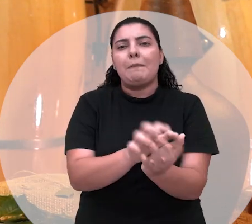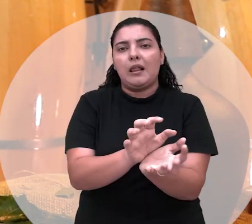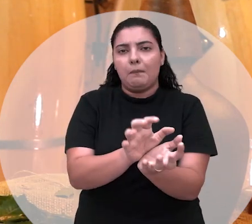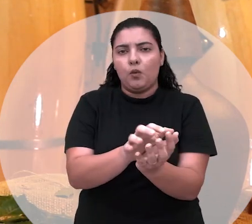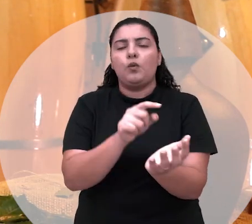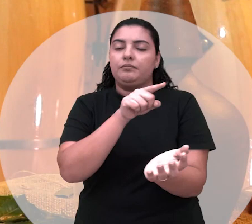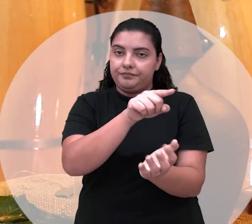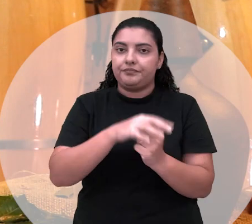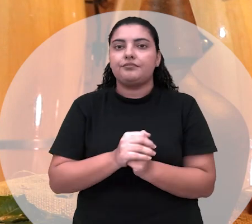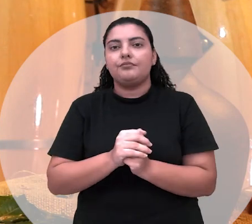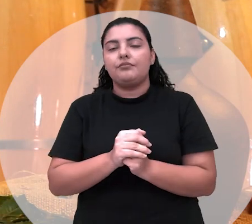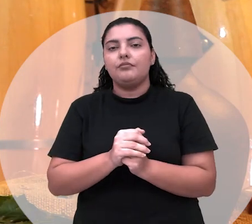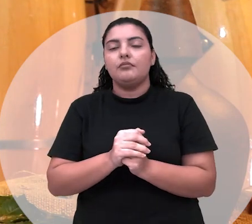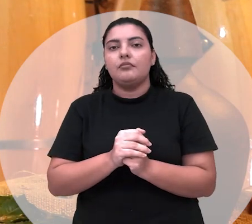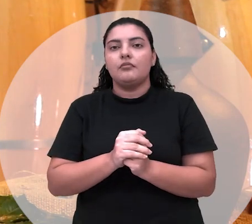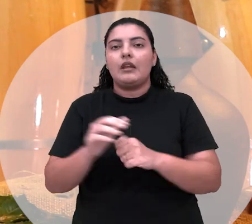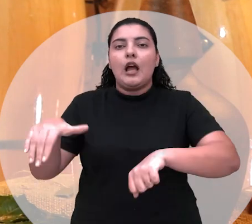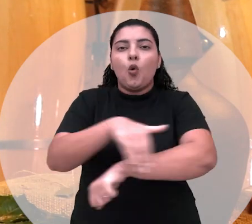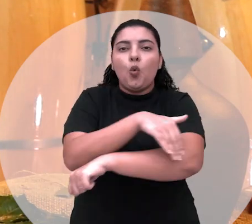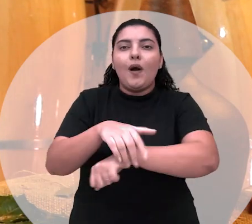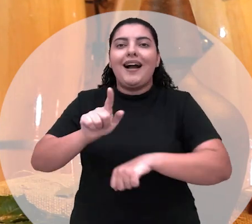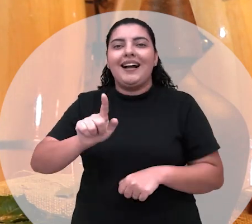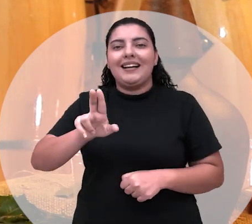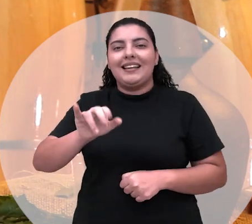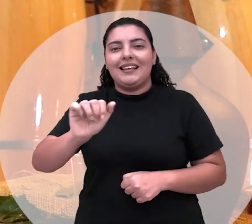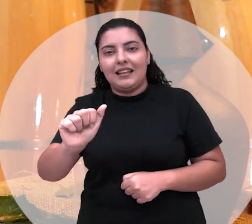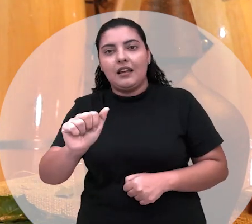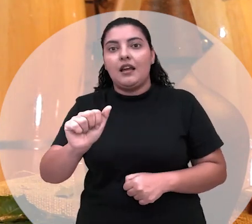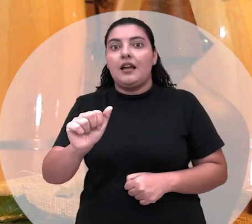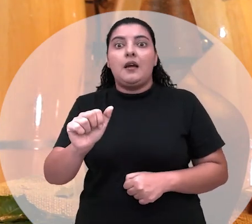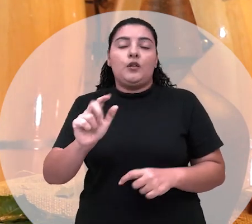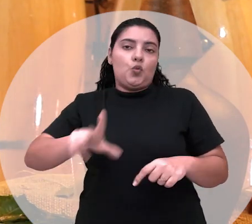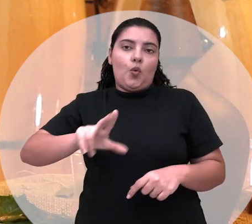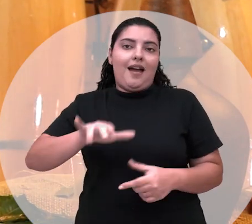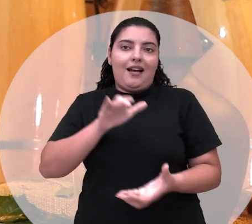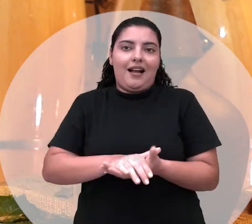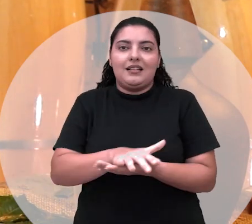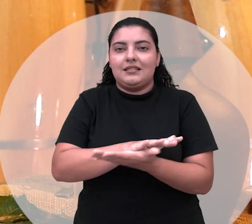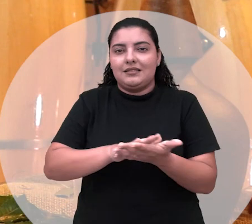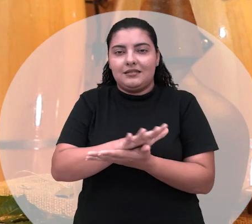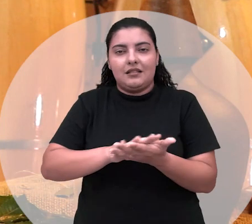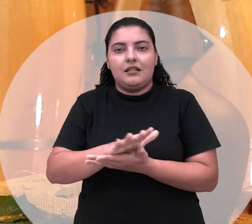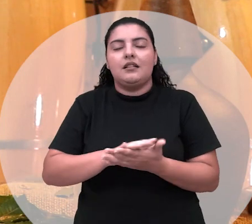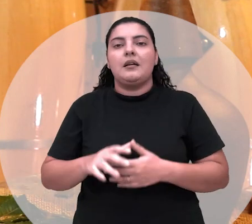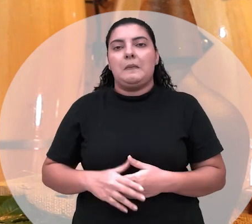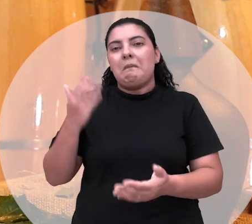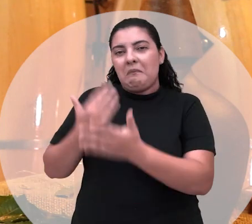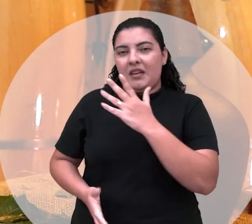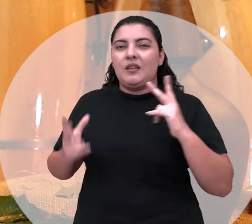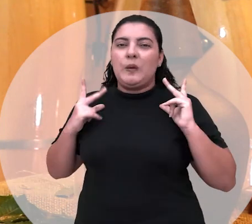e lá ela se instalou na rua da Guia e como ela não era casada na passagem do Riacho ela perdeu as joias né